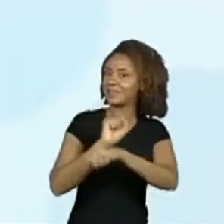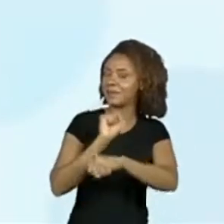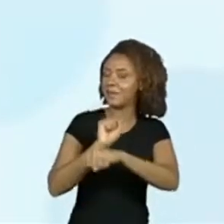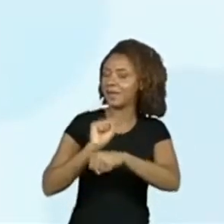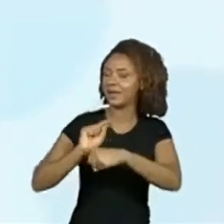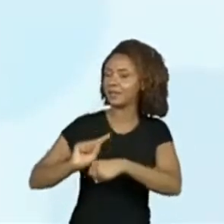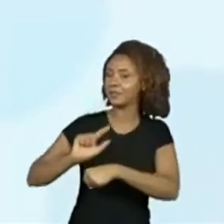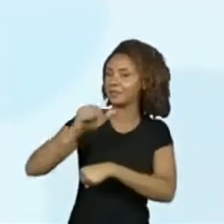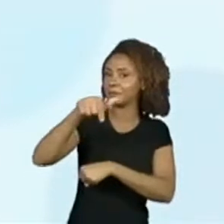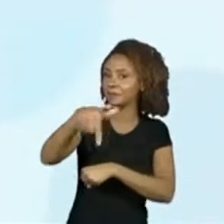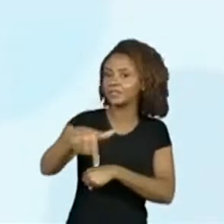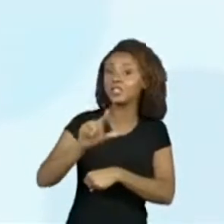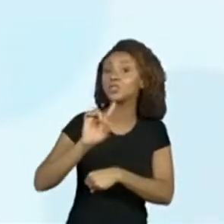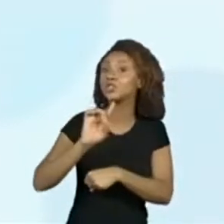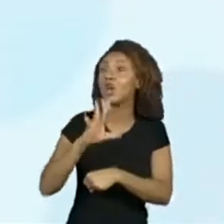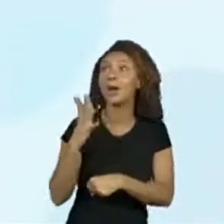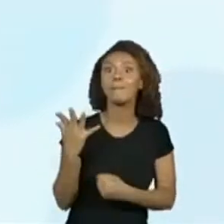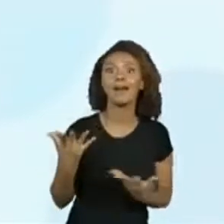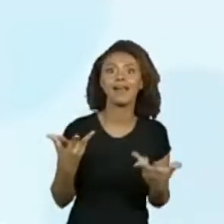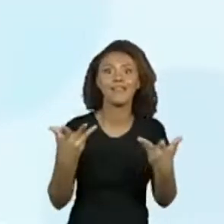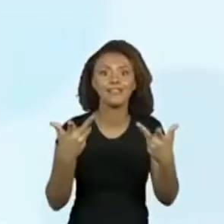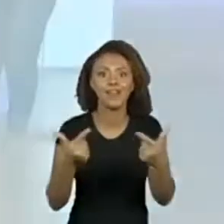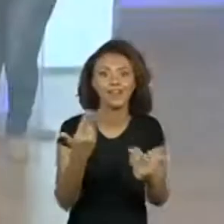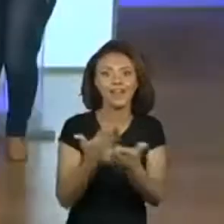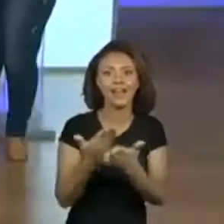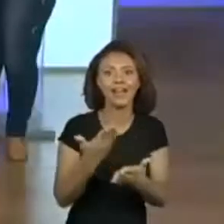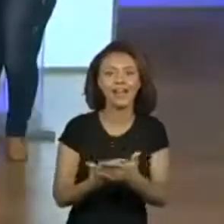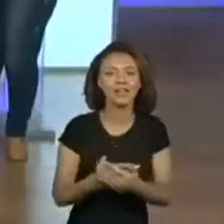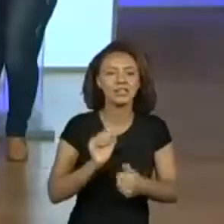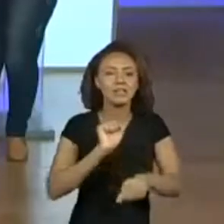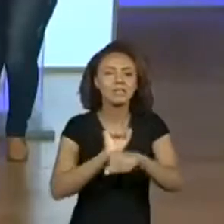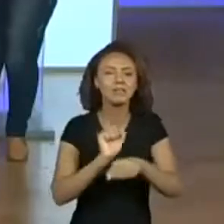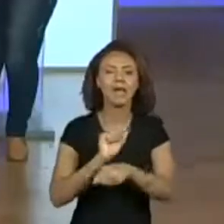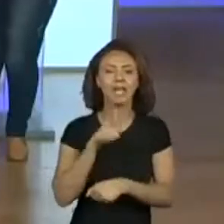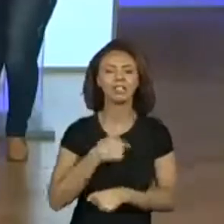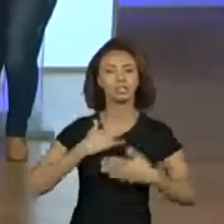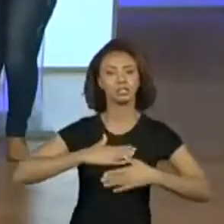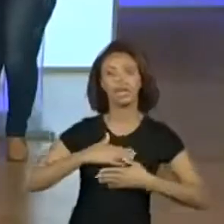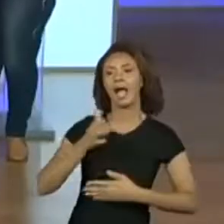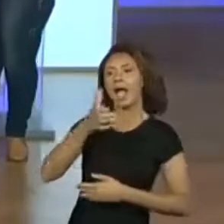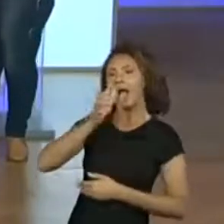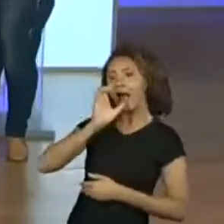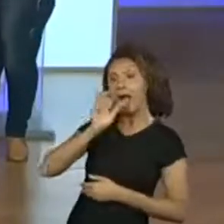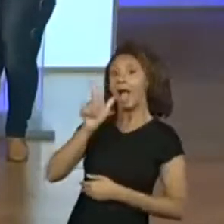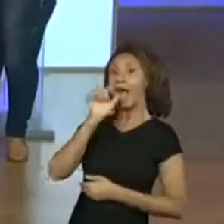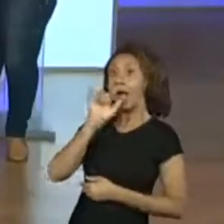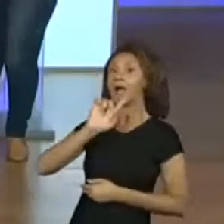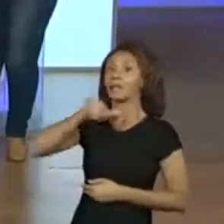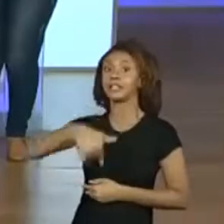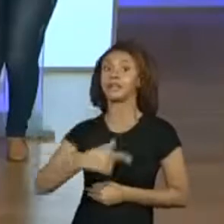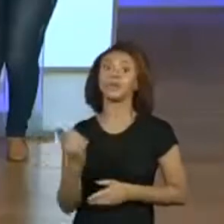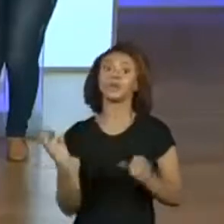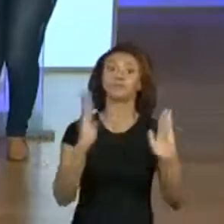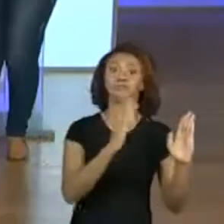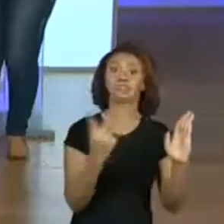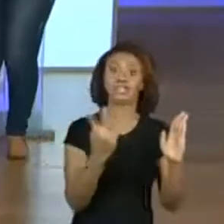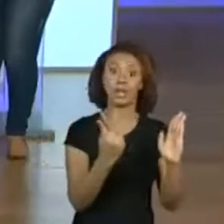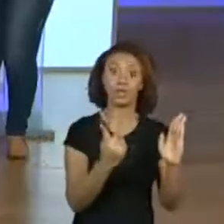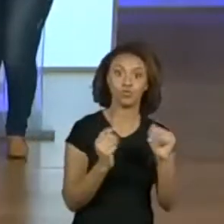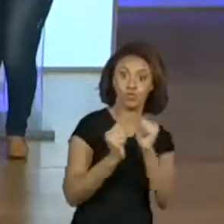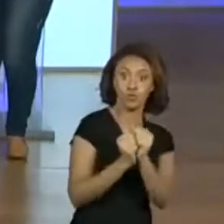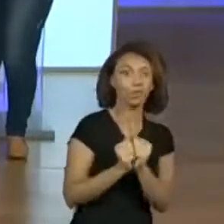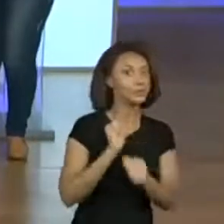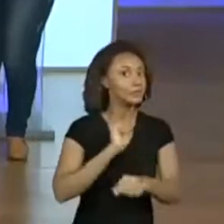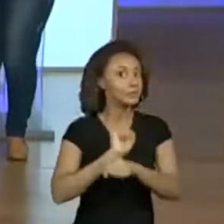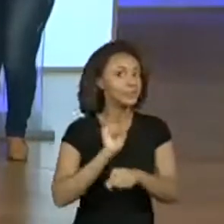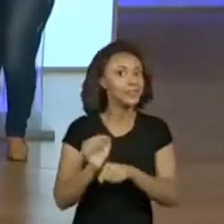a pouquinho, porque a aula tá maravilhosa, Isso, é só um tempinho pra gente beber água que a gente já volta pro nosso segundo momento juntinho com vocês. E a gente